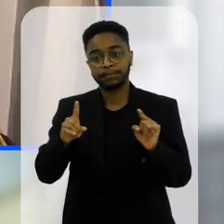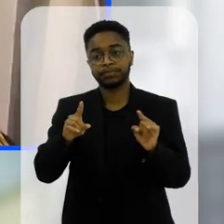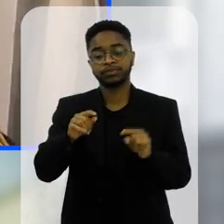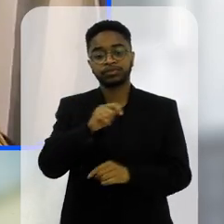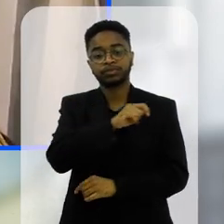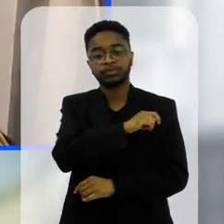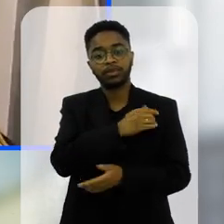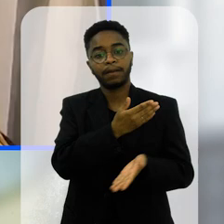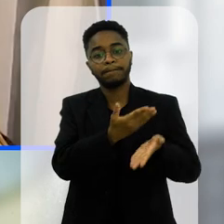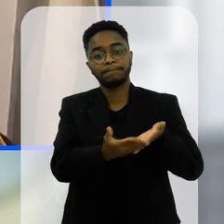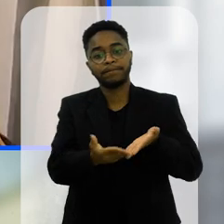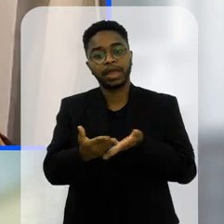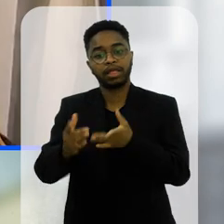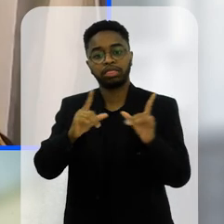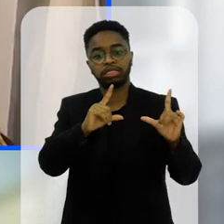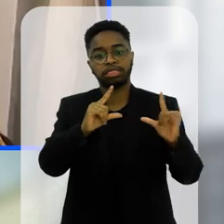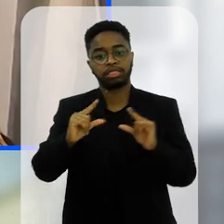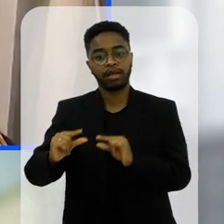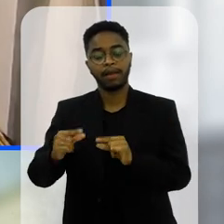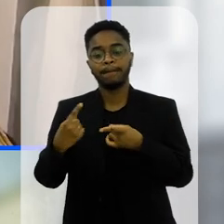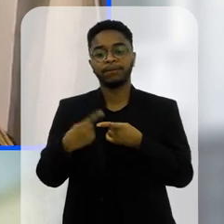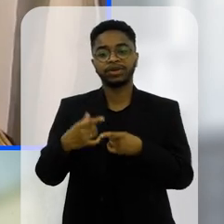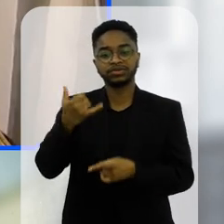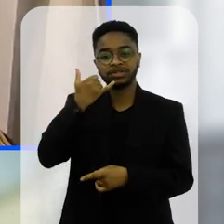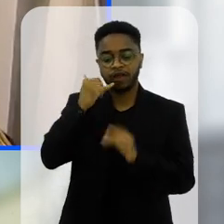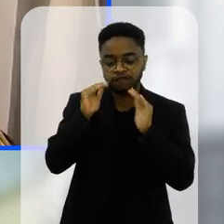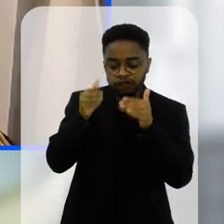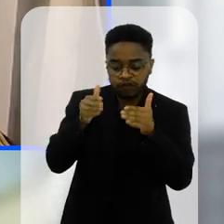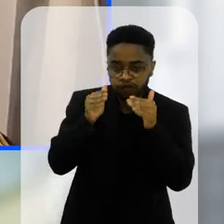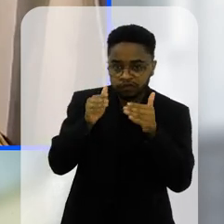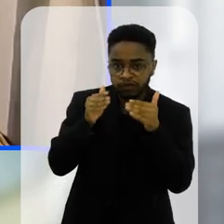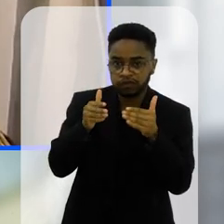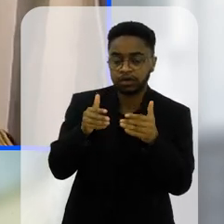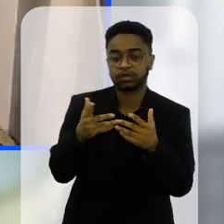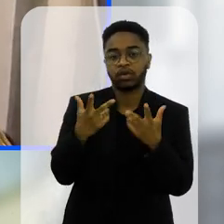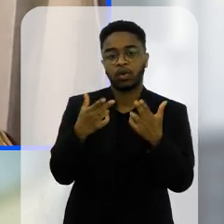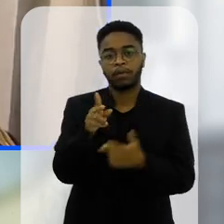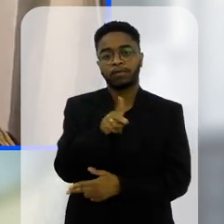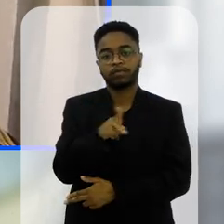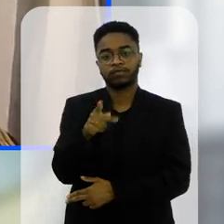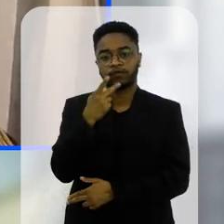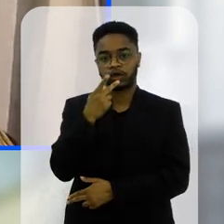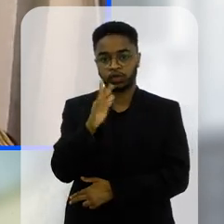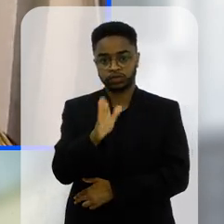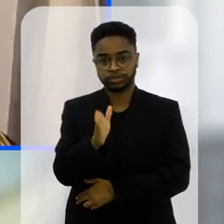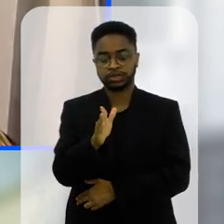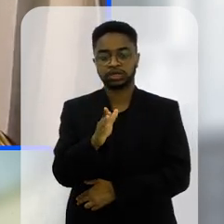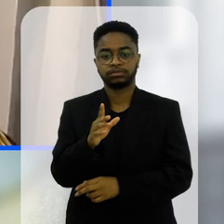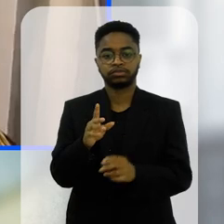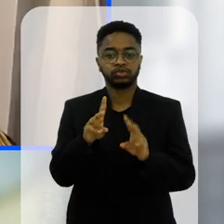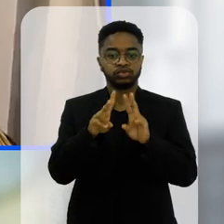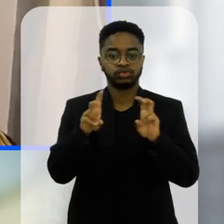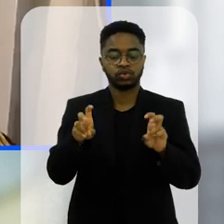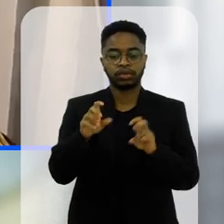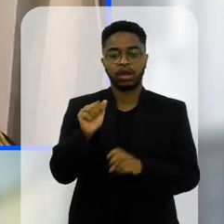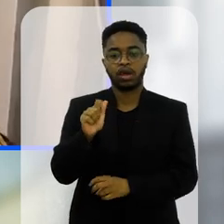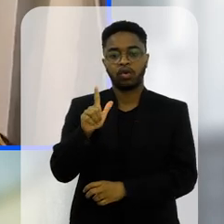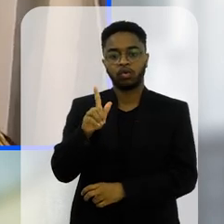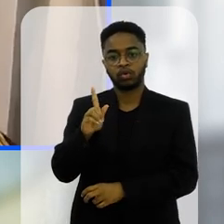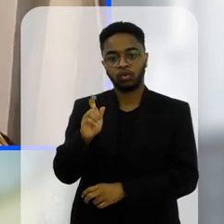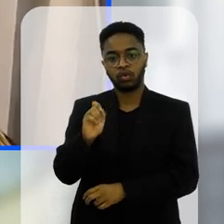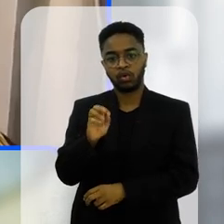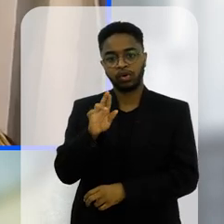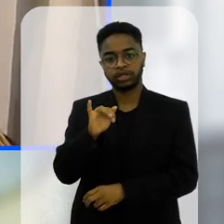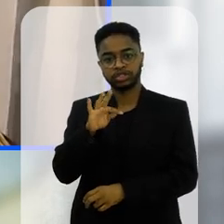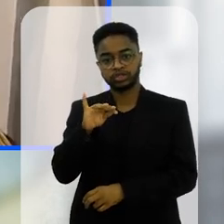assim eles vão perdendo isso porque o celular prende de uma tal maneira né como o professor Hugo falou né a questão dos algoritmos eles são